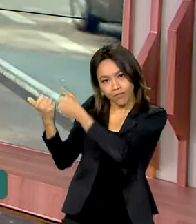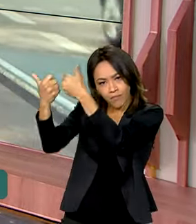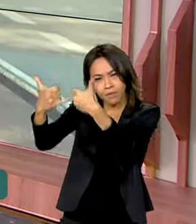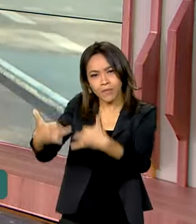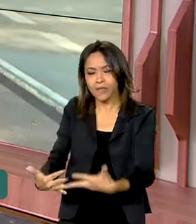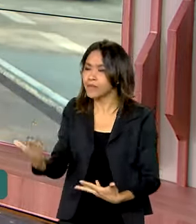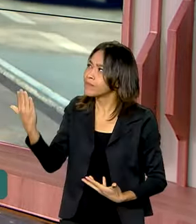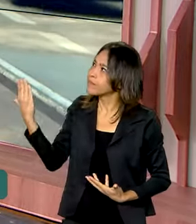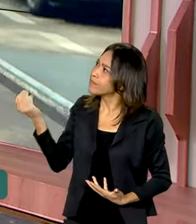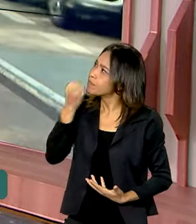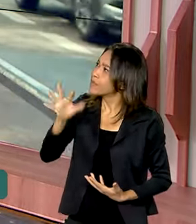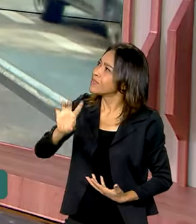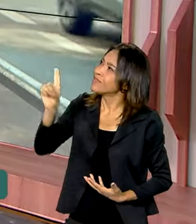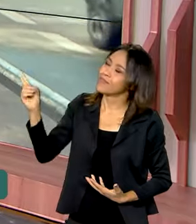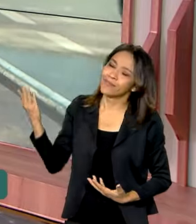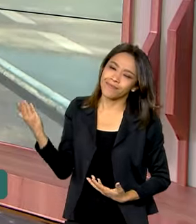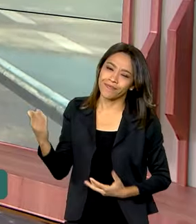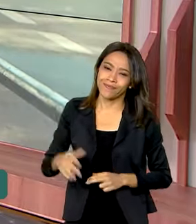informações. Bom dia, Dimas.